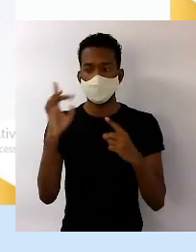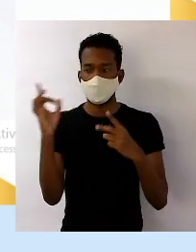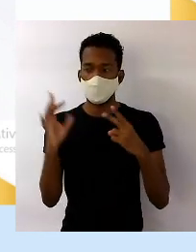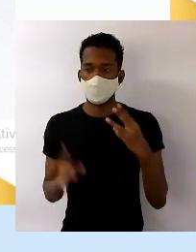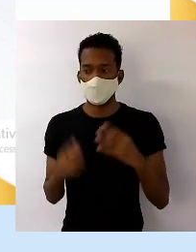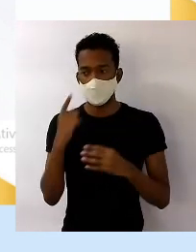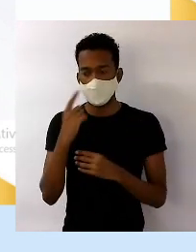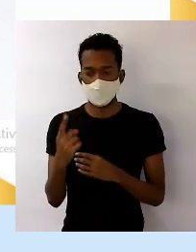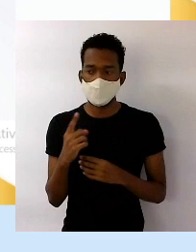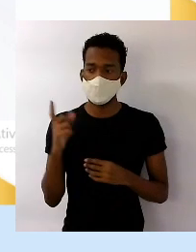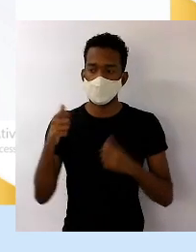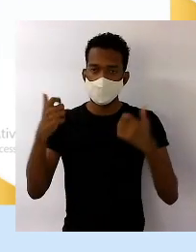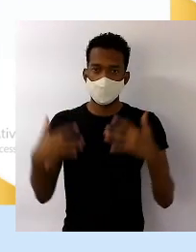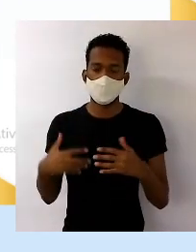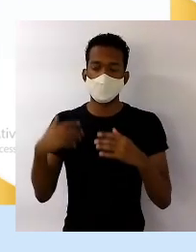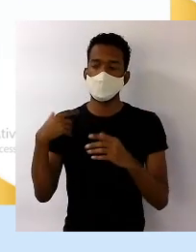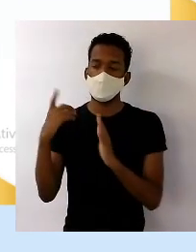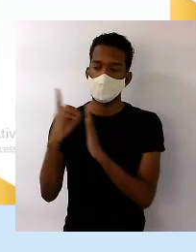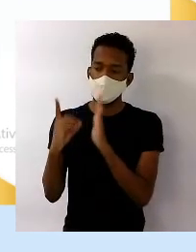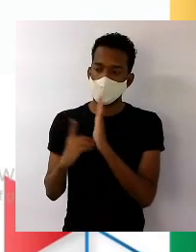Eu vou falar por décadas, tá?